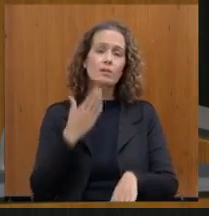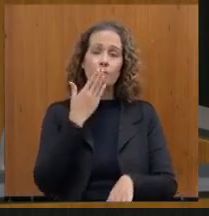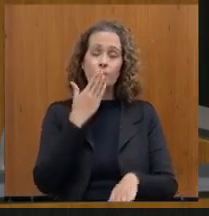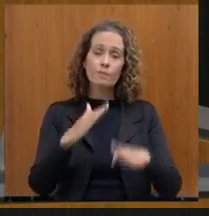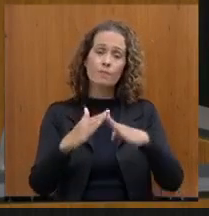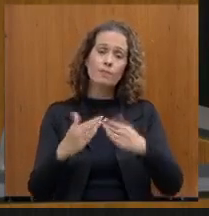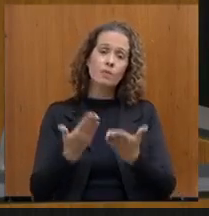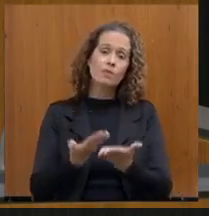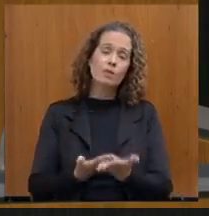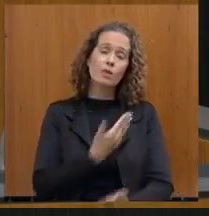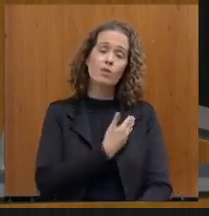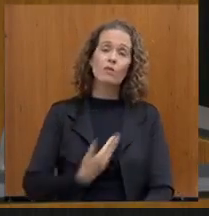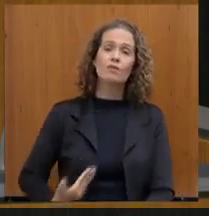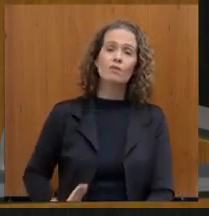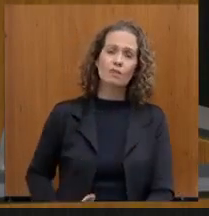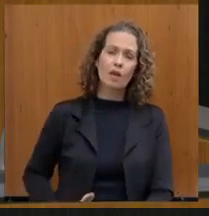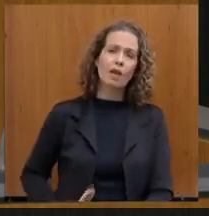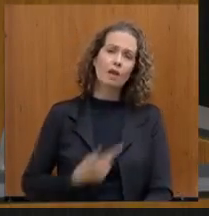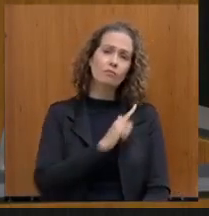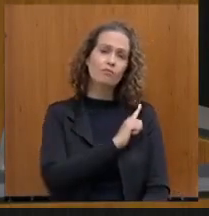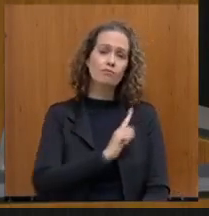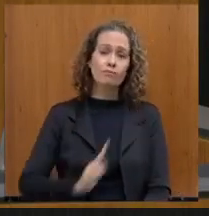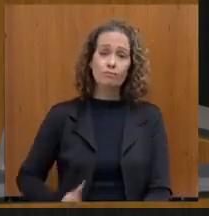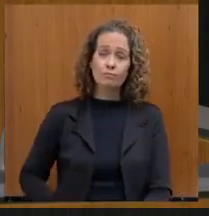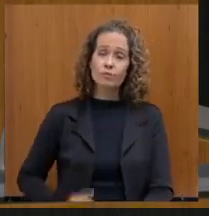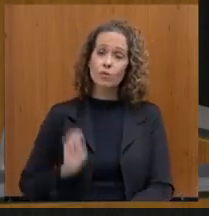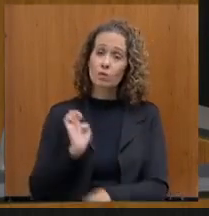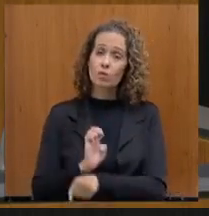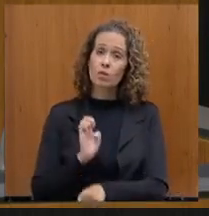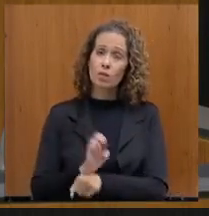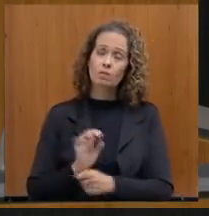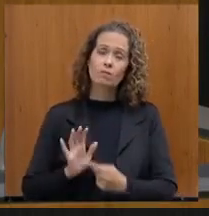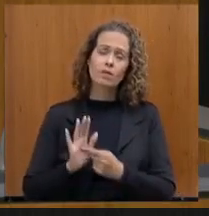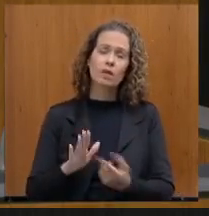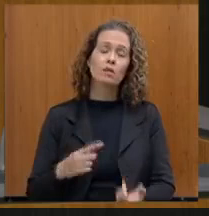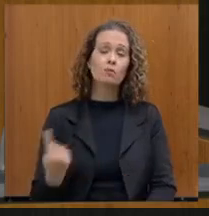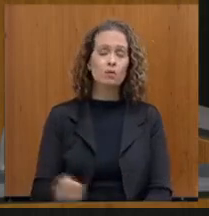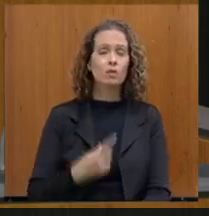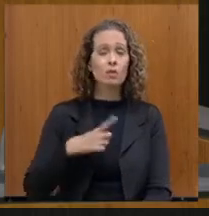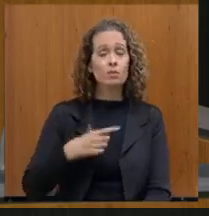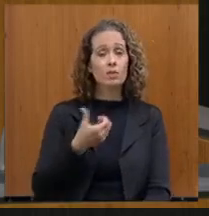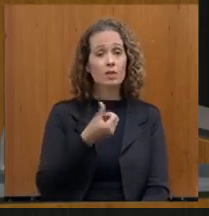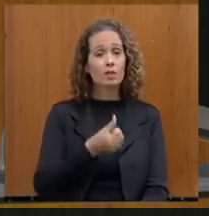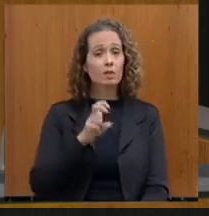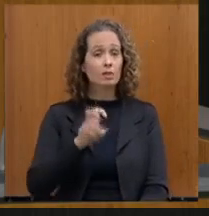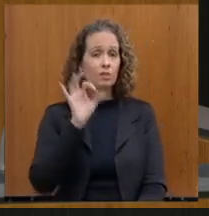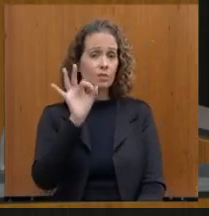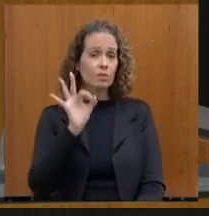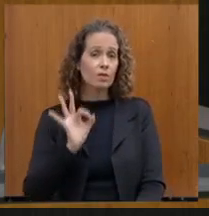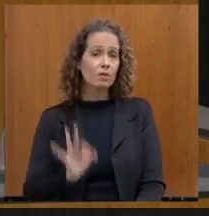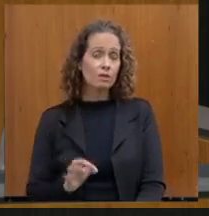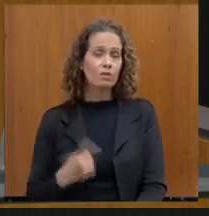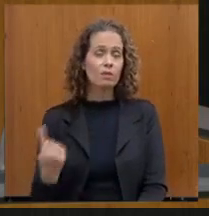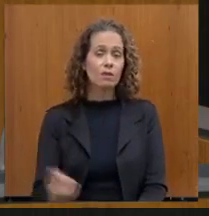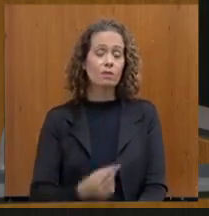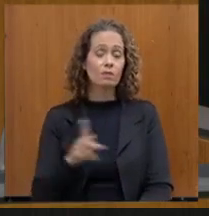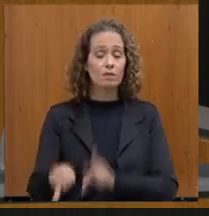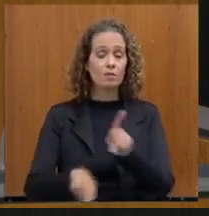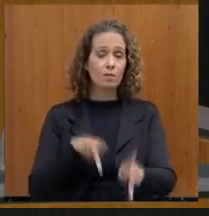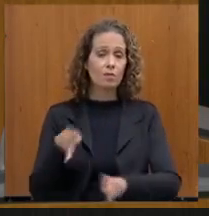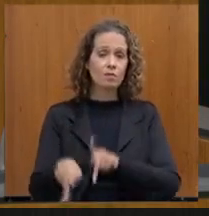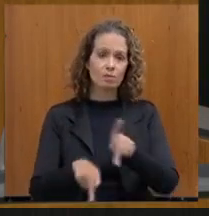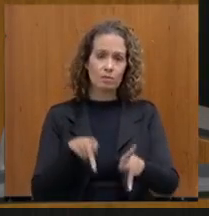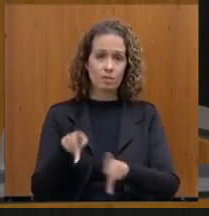nos apresentando esse estudo. Porque, secretário, nós estamos com 65% da nossa população